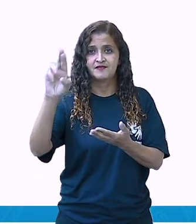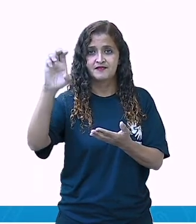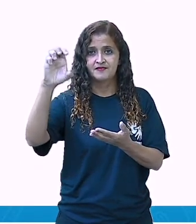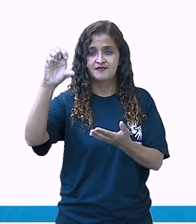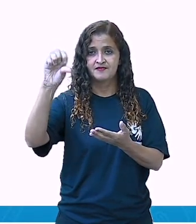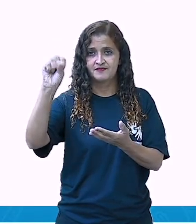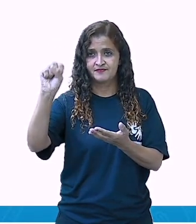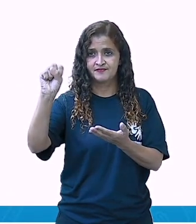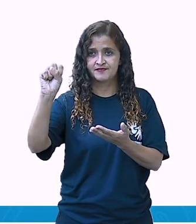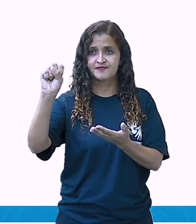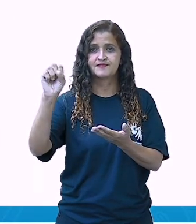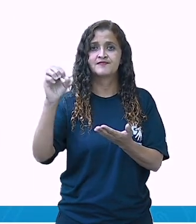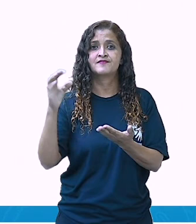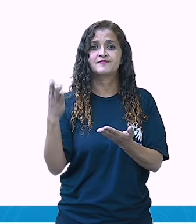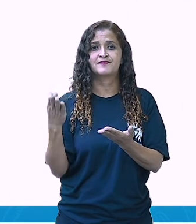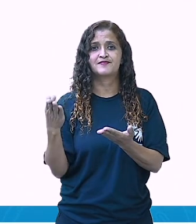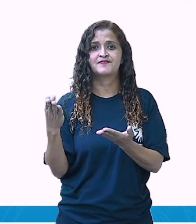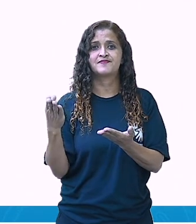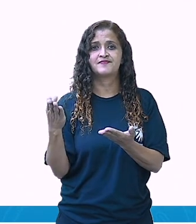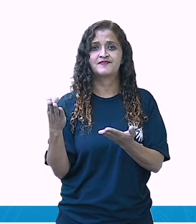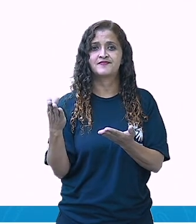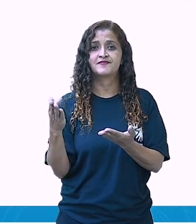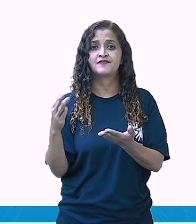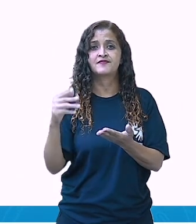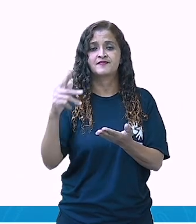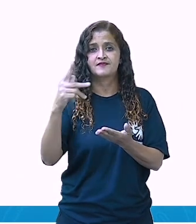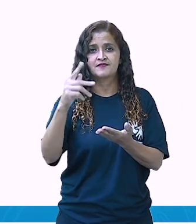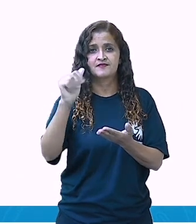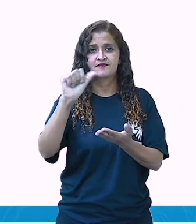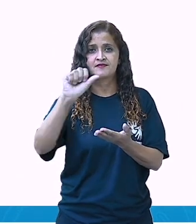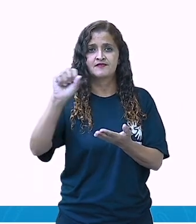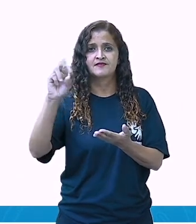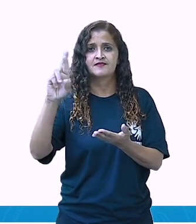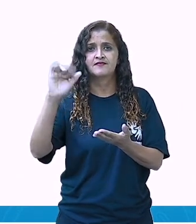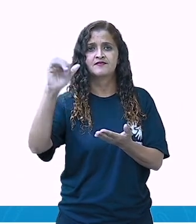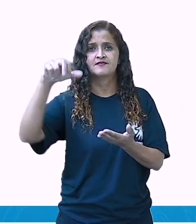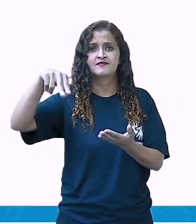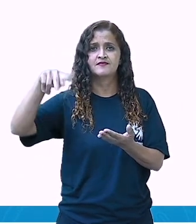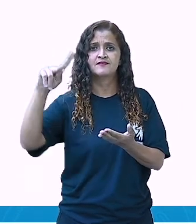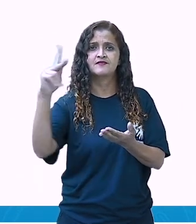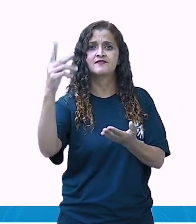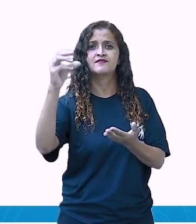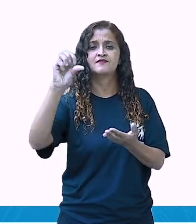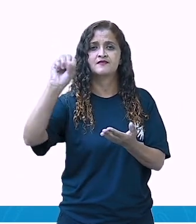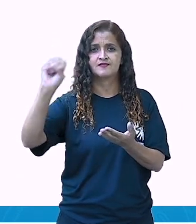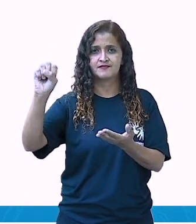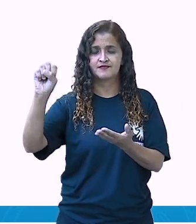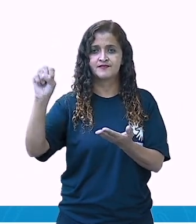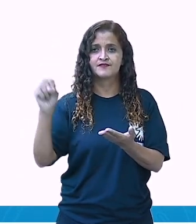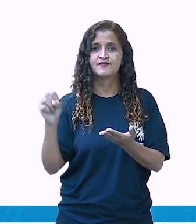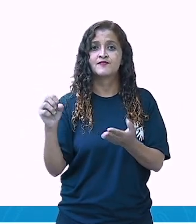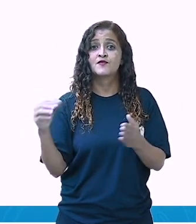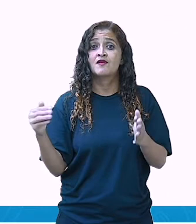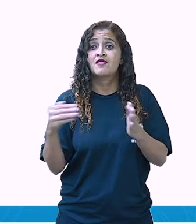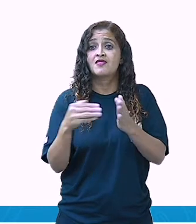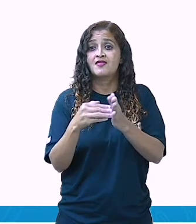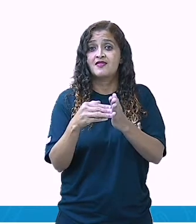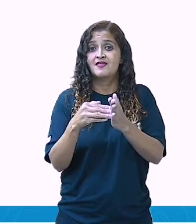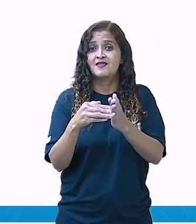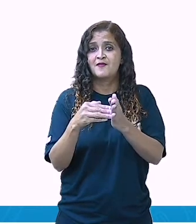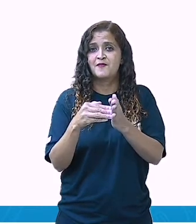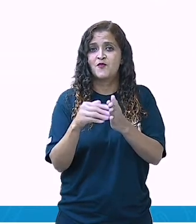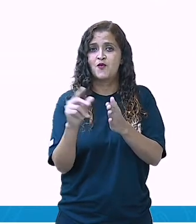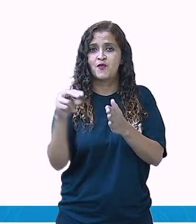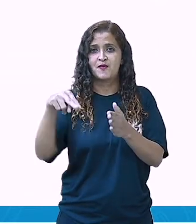palavrinha dá para a gente tirar. Cores. Passarinhos. Terminação aqui, né?